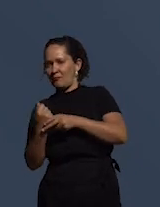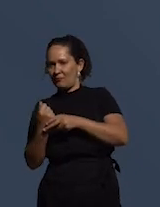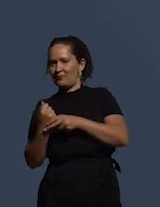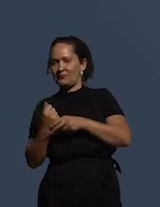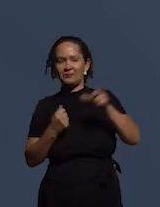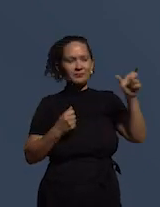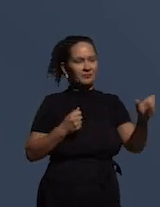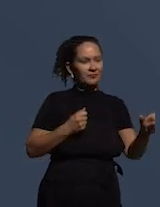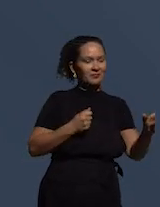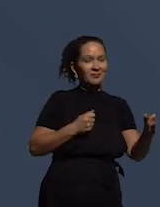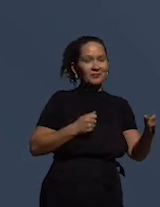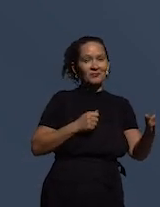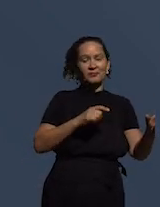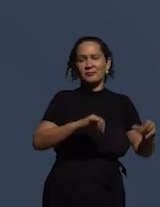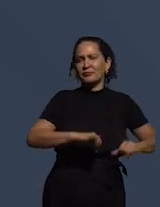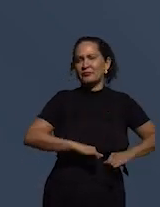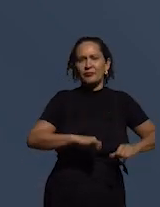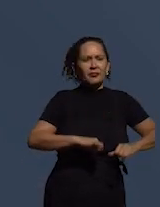aqueles que estão